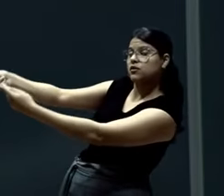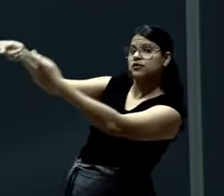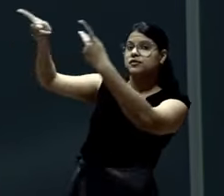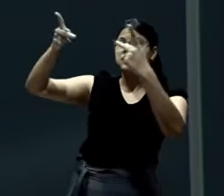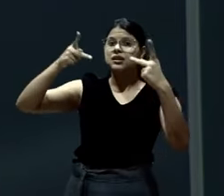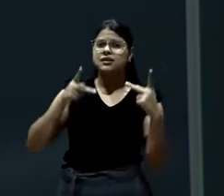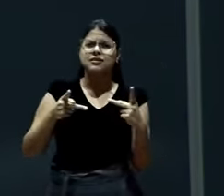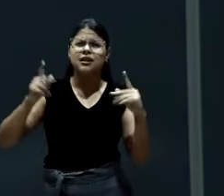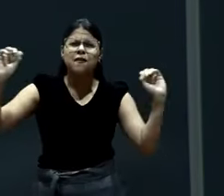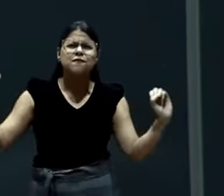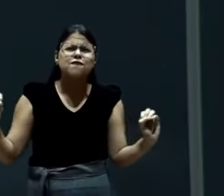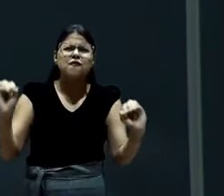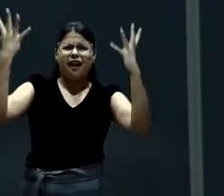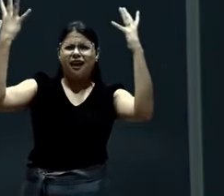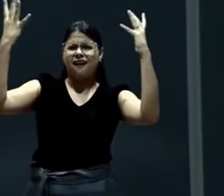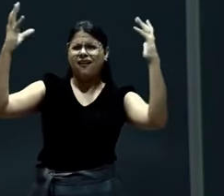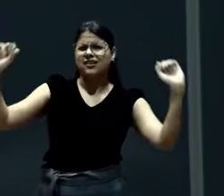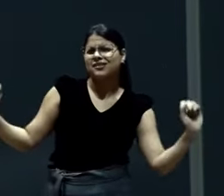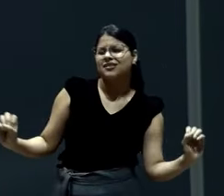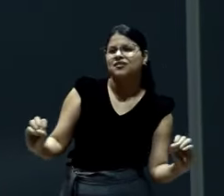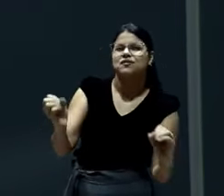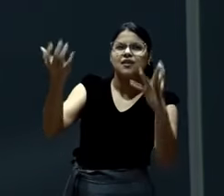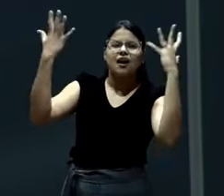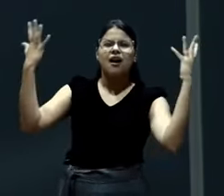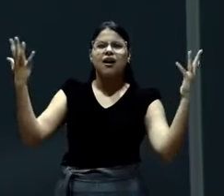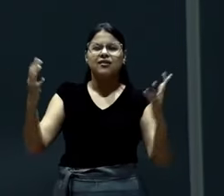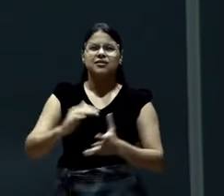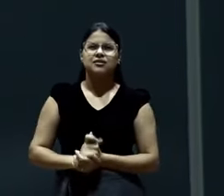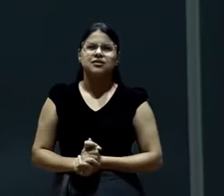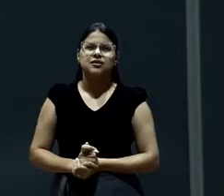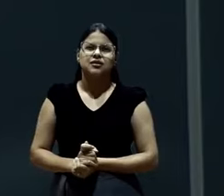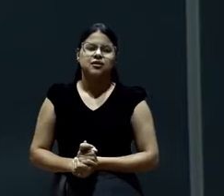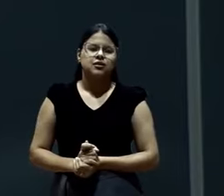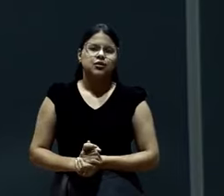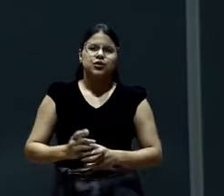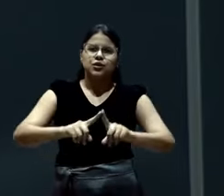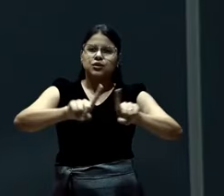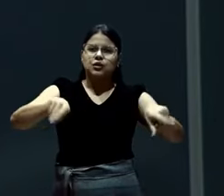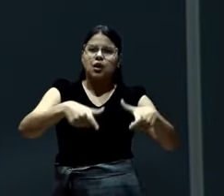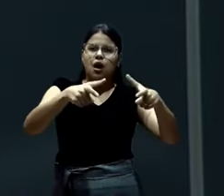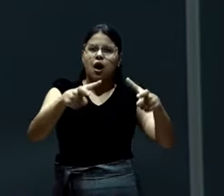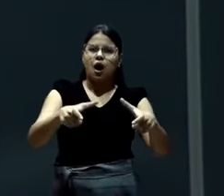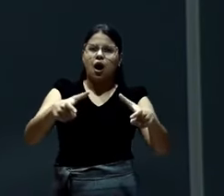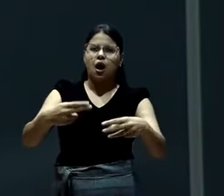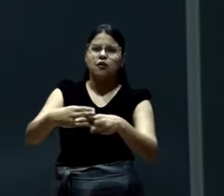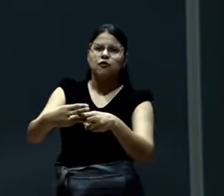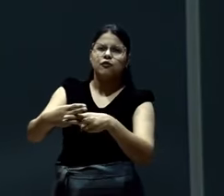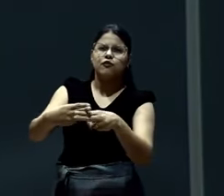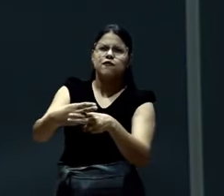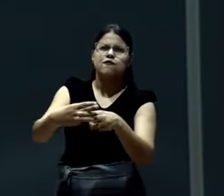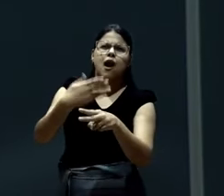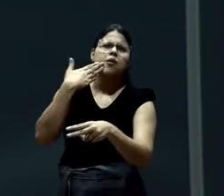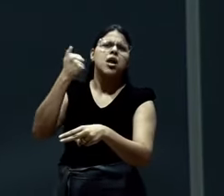Quando vinha visita. Tinha aquele jogo. De garfo. De faca. Faqueiro.